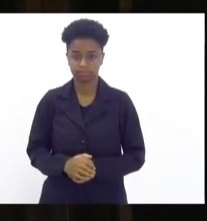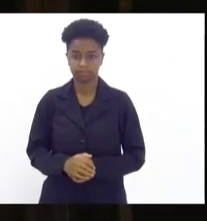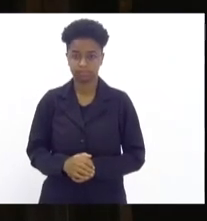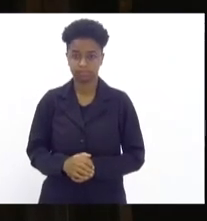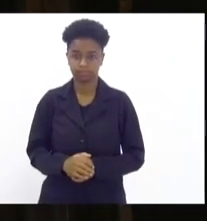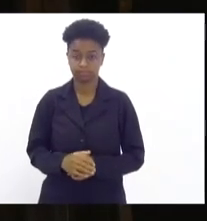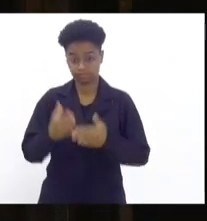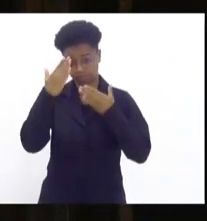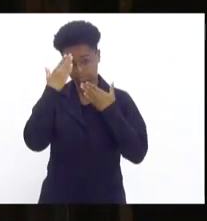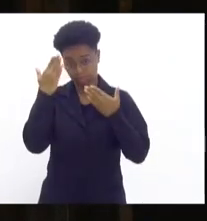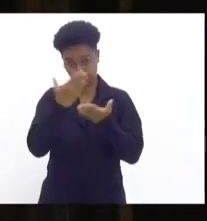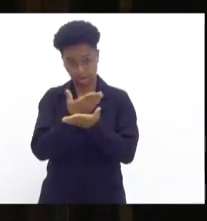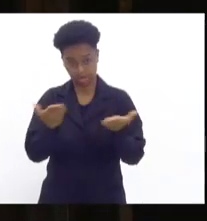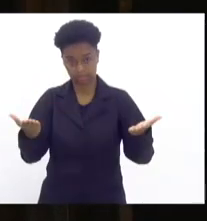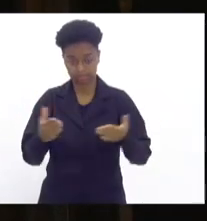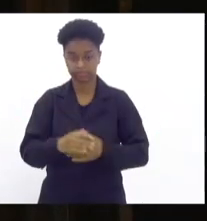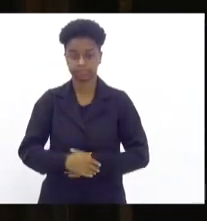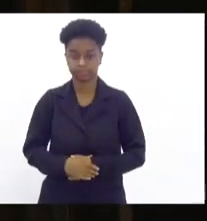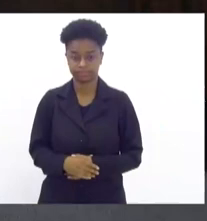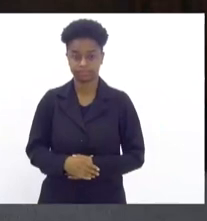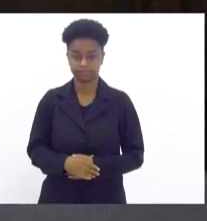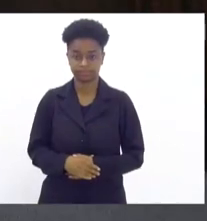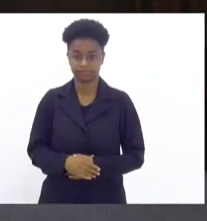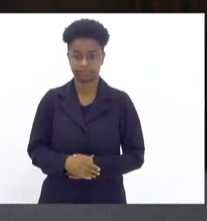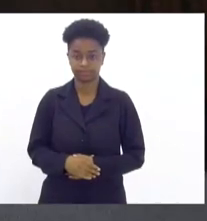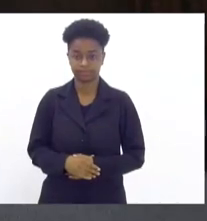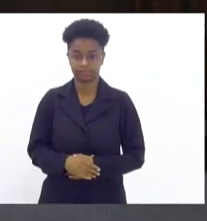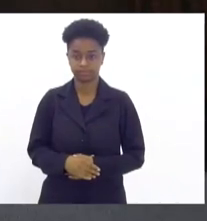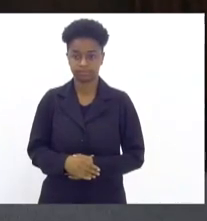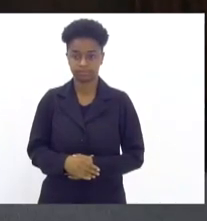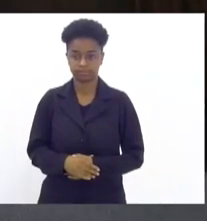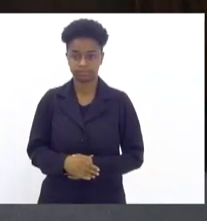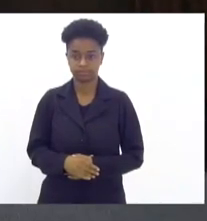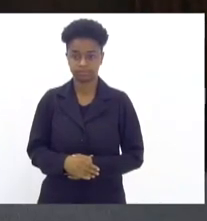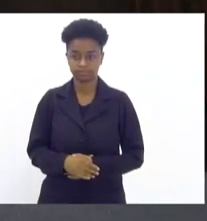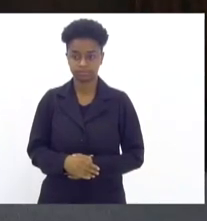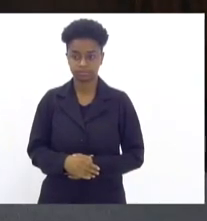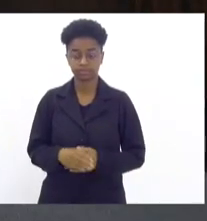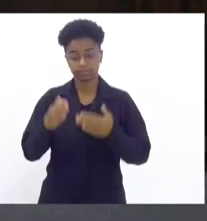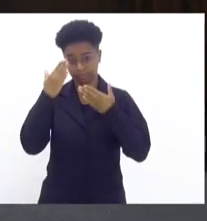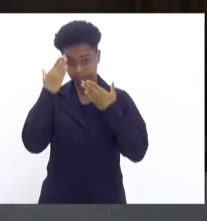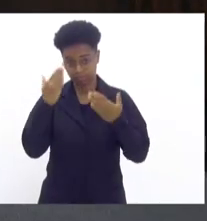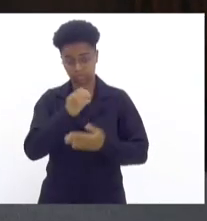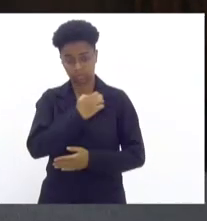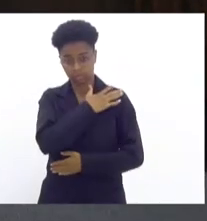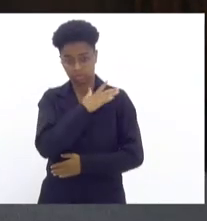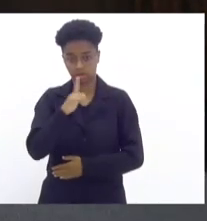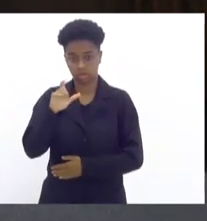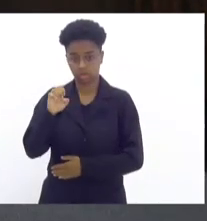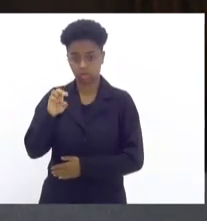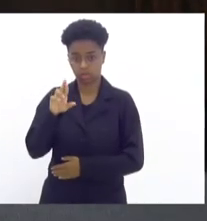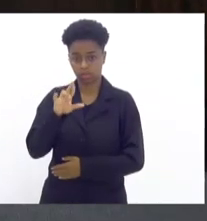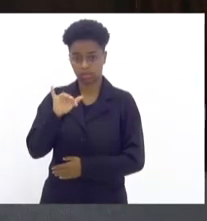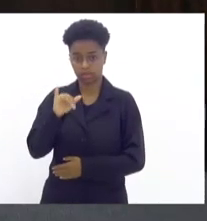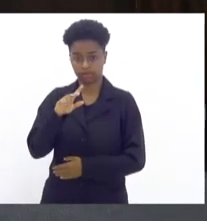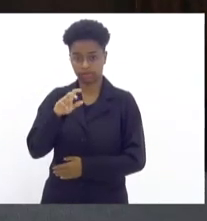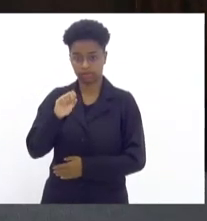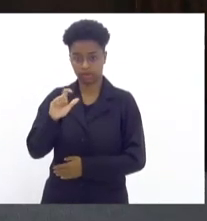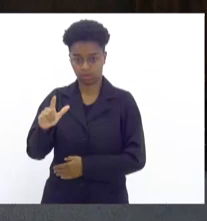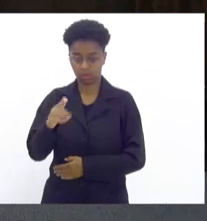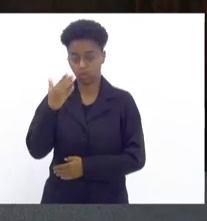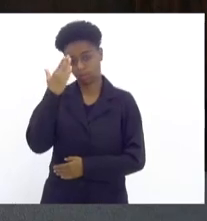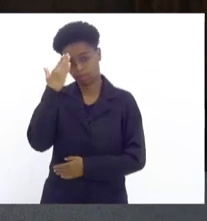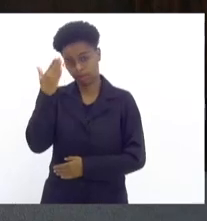Muito obrigado a todos. Muito obrigado, Tenente Coronel Lourival, do Nascimento Júnior. Obrigado pela